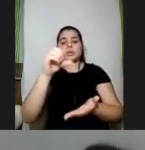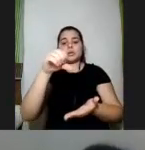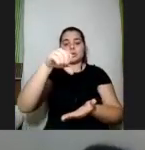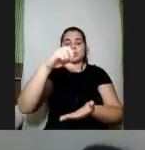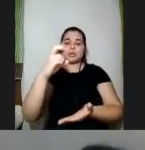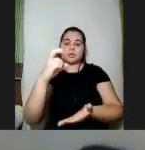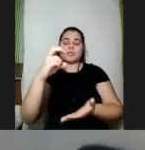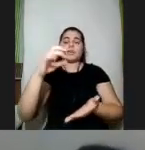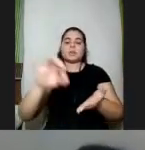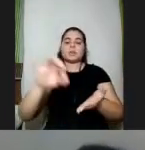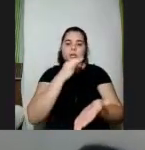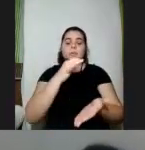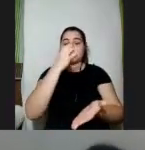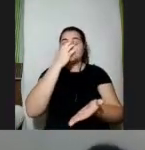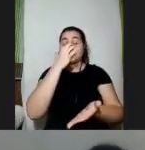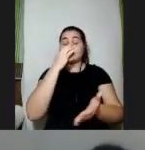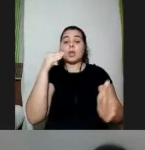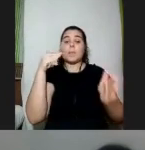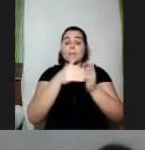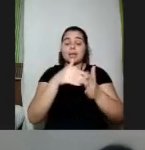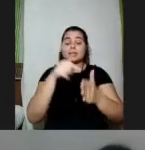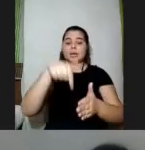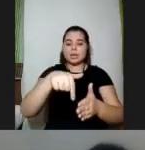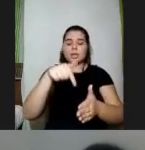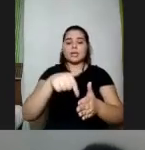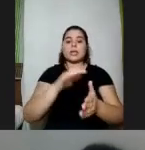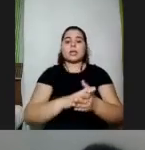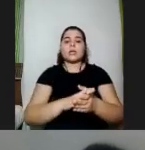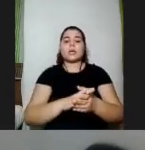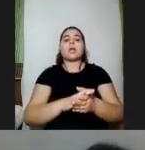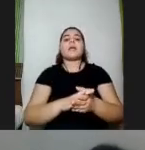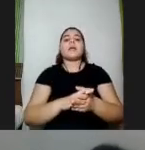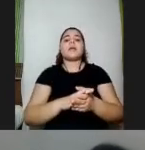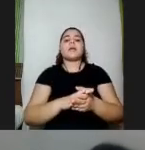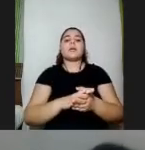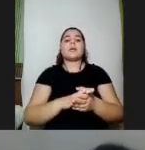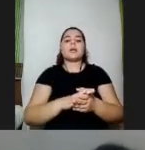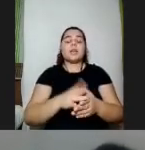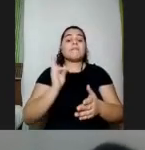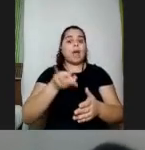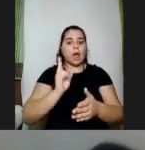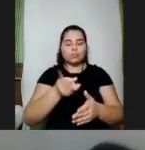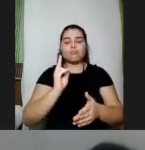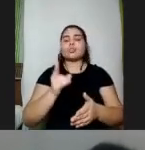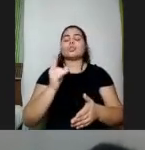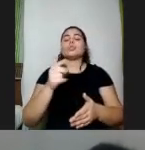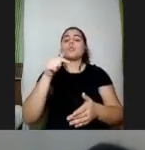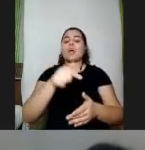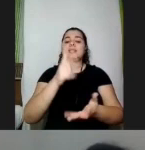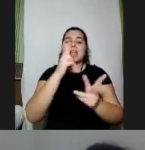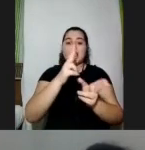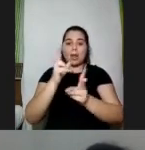limite da nossa sala aqui do Zoom mas como não lotou a gente liberou no Classroom vai continuar nesse mesmo formato